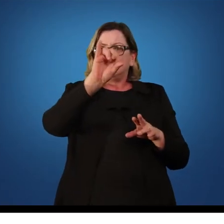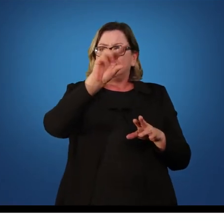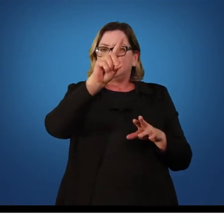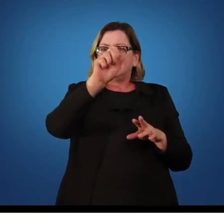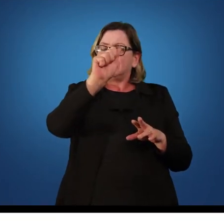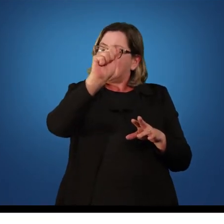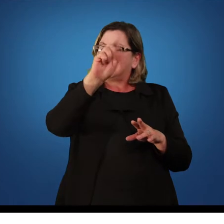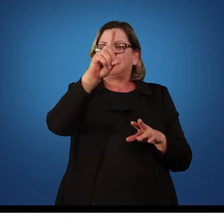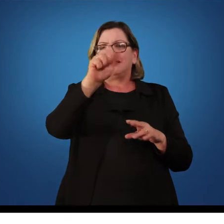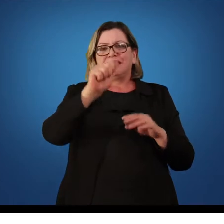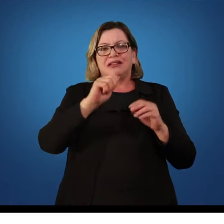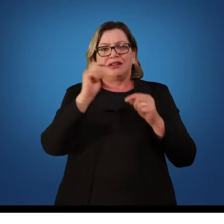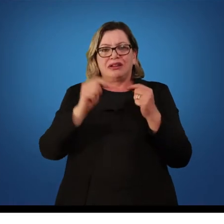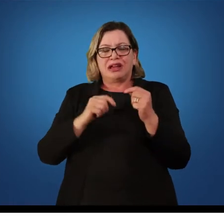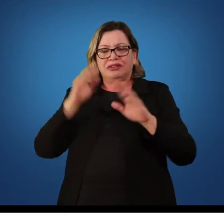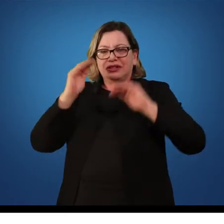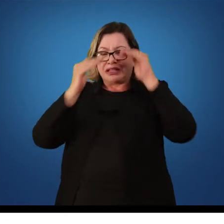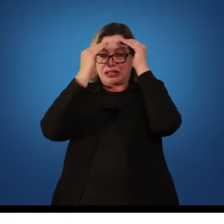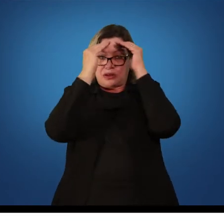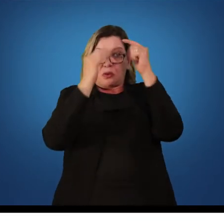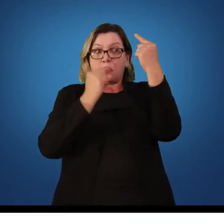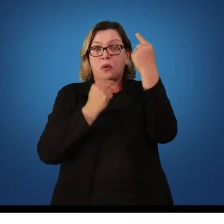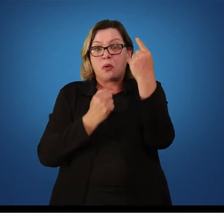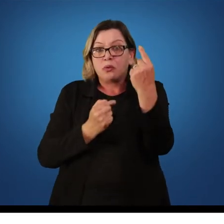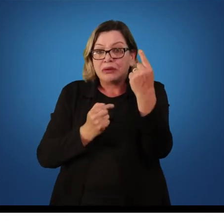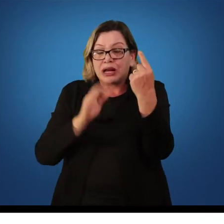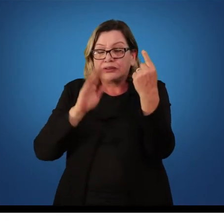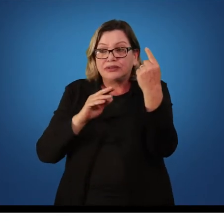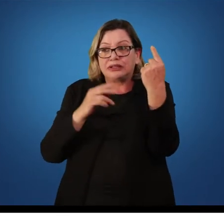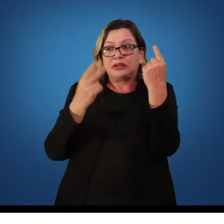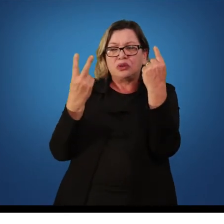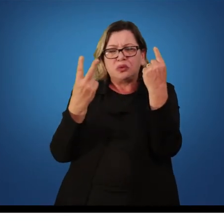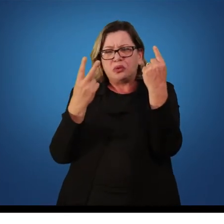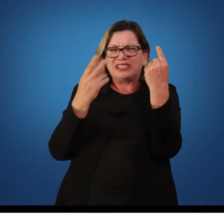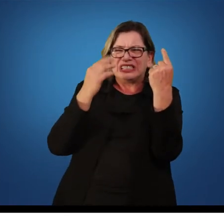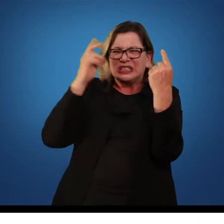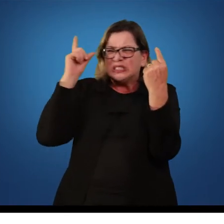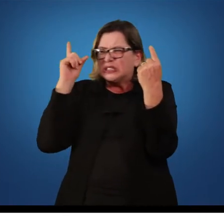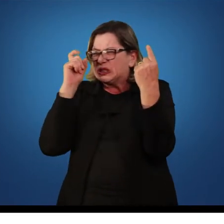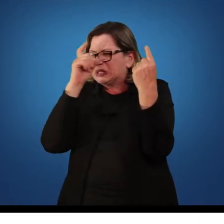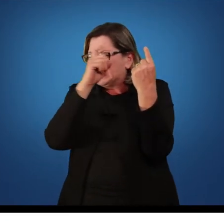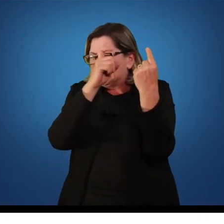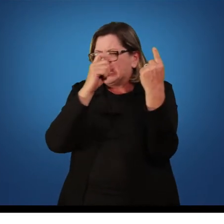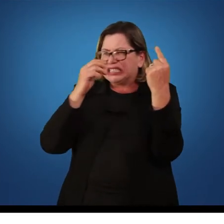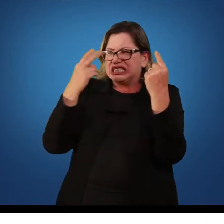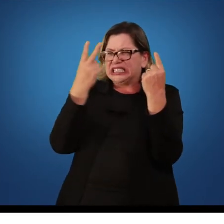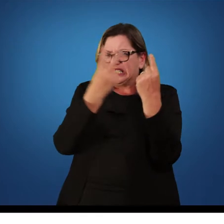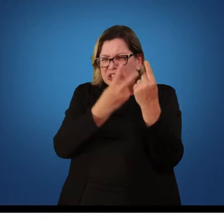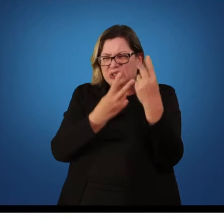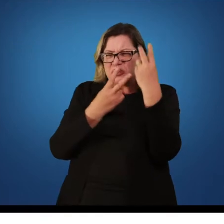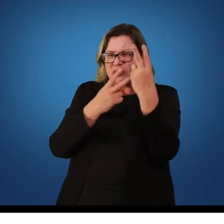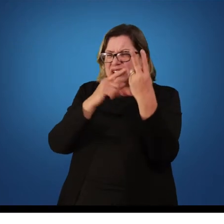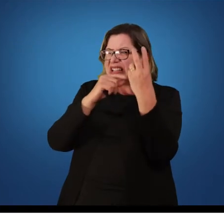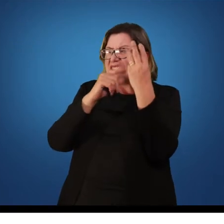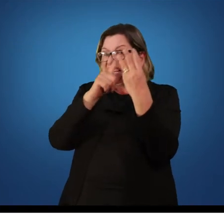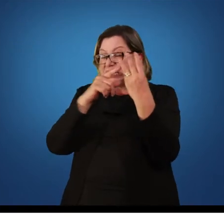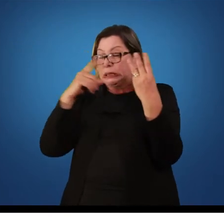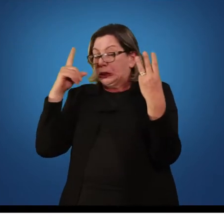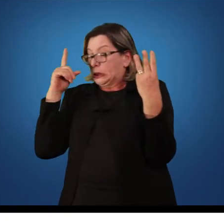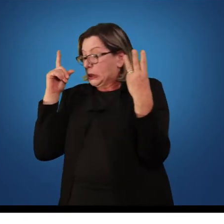coisa e com muita dificuldade em outra e com muita, muita dificuldade em mais uma.